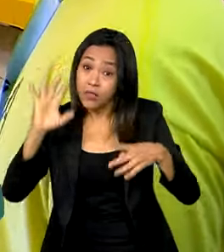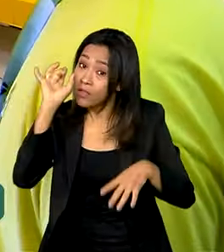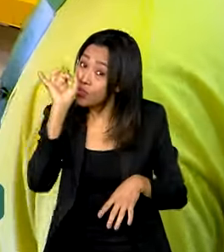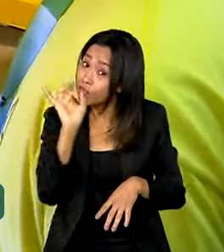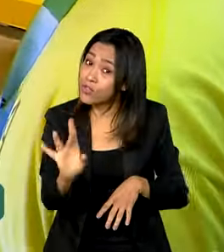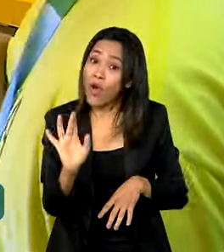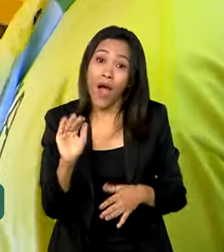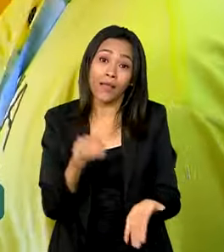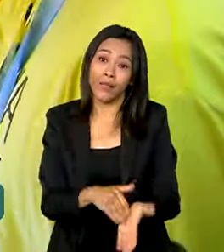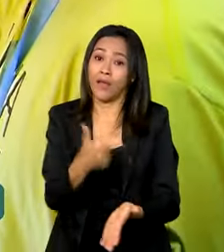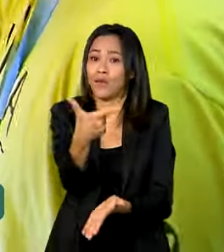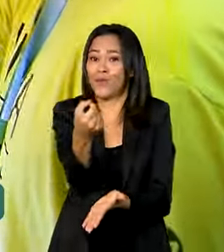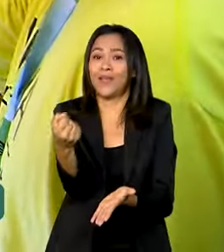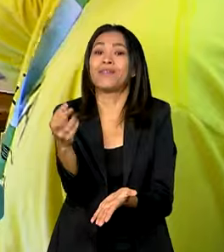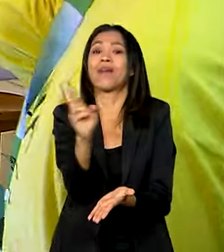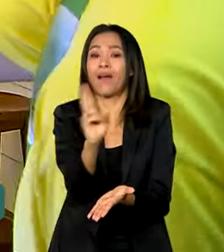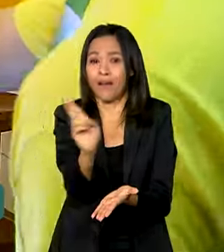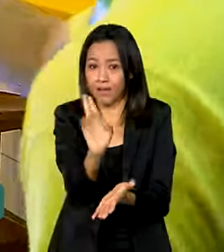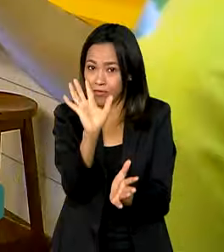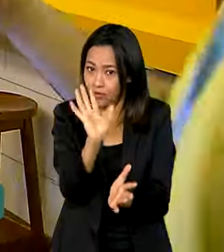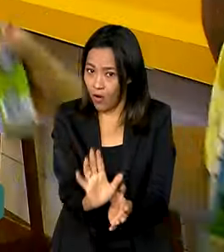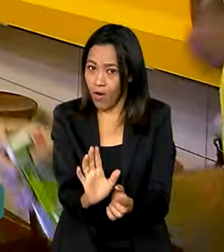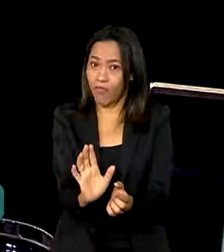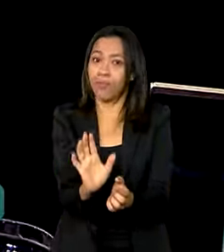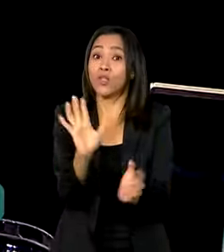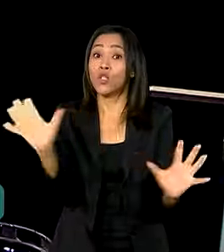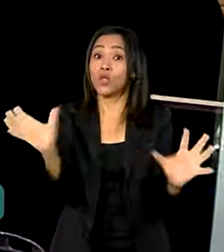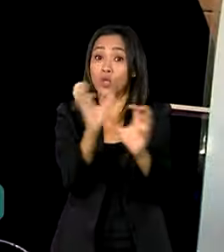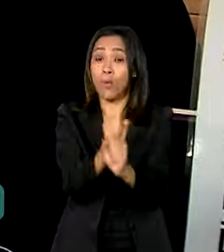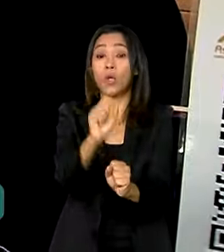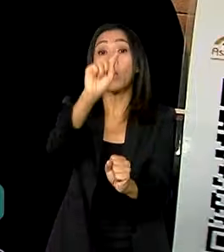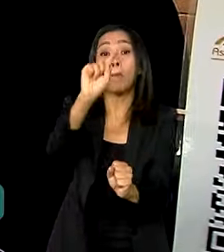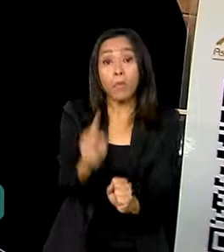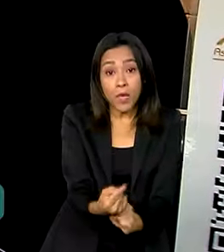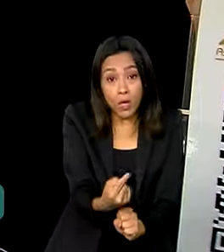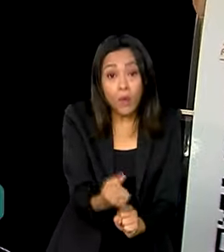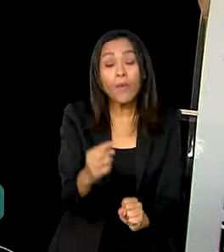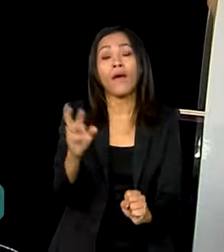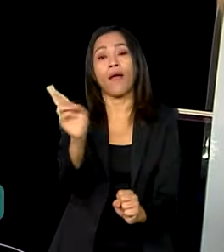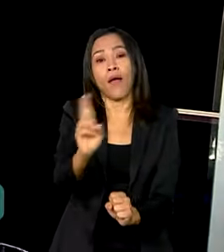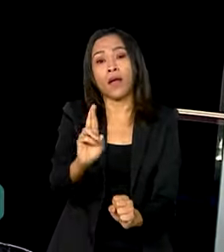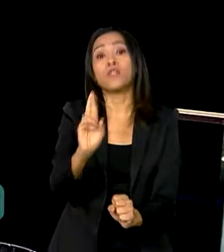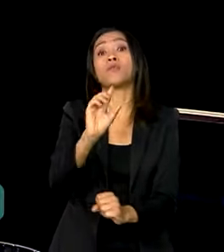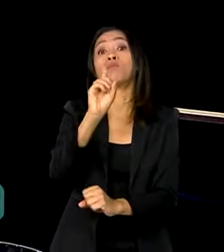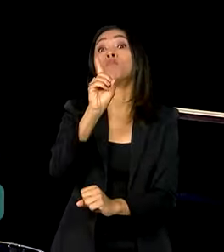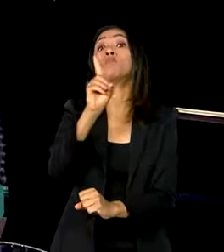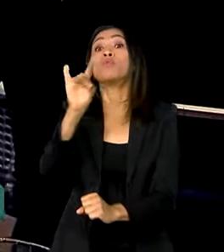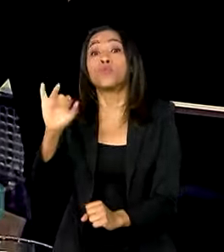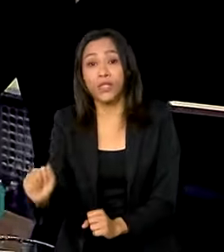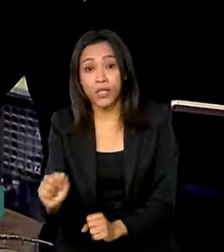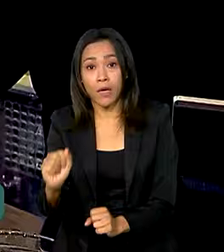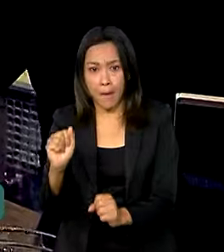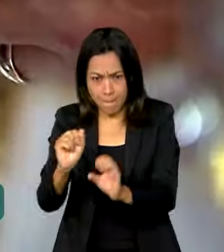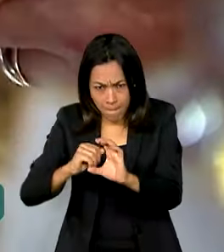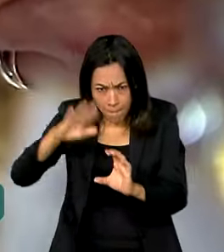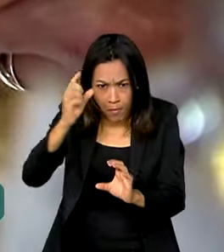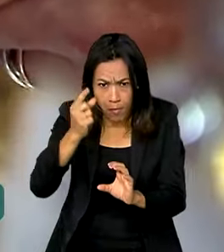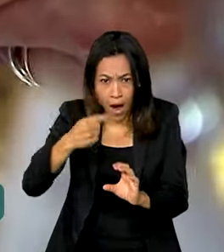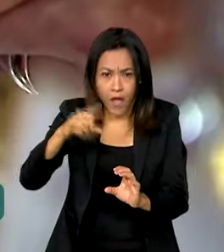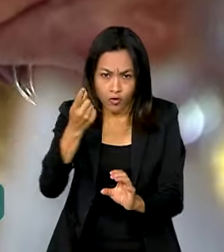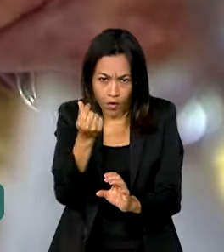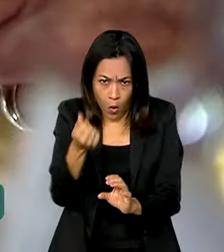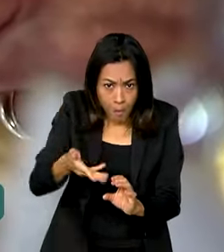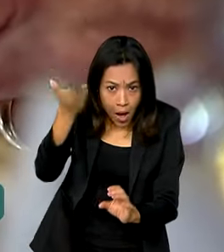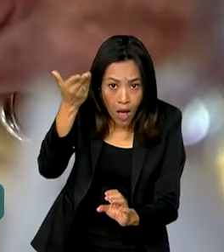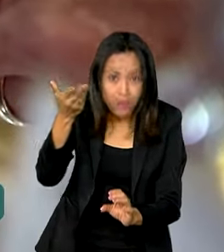PIX de até R$ 200 por vez, num total de R$ por dia. Para transferir um valor maior, só